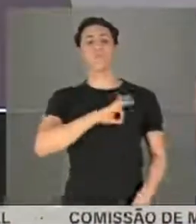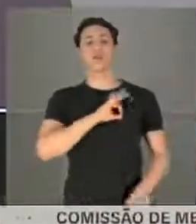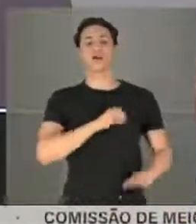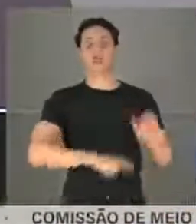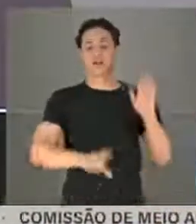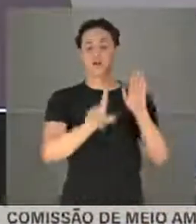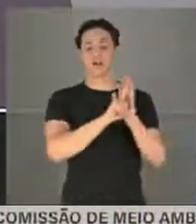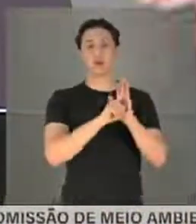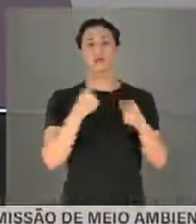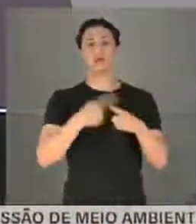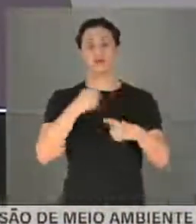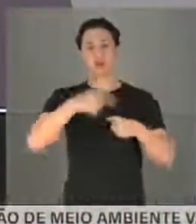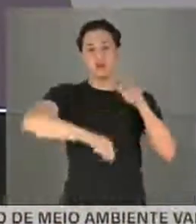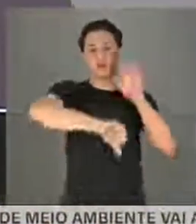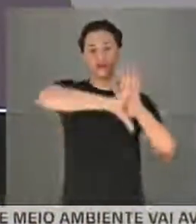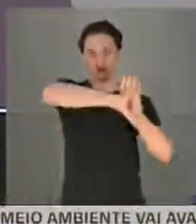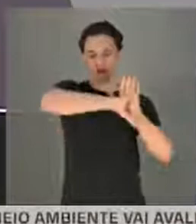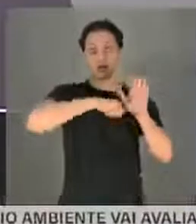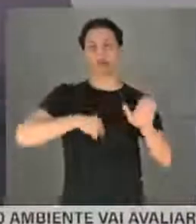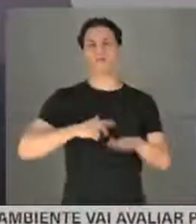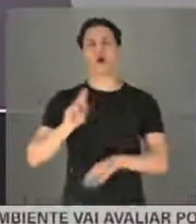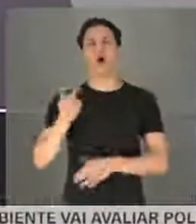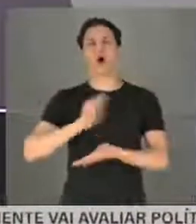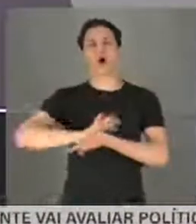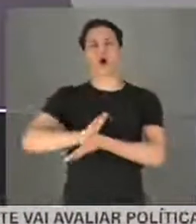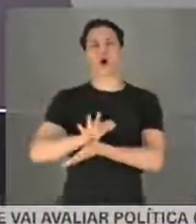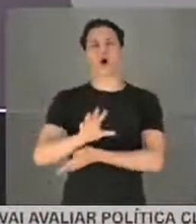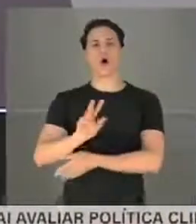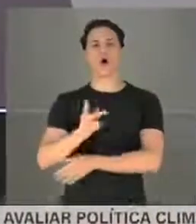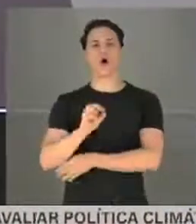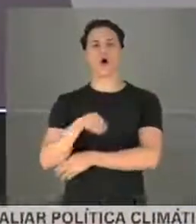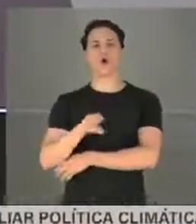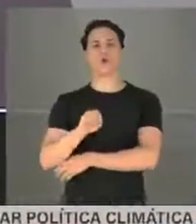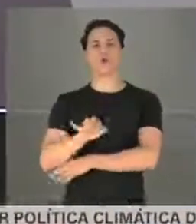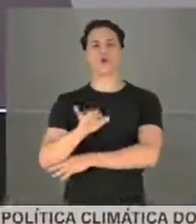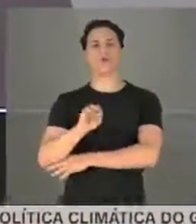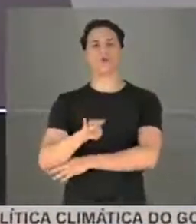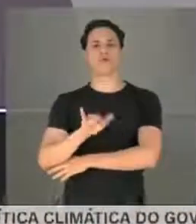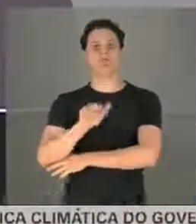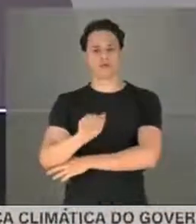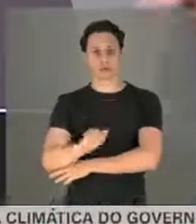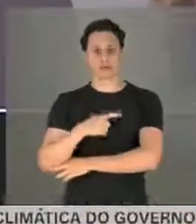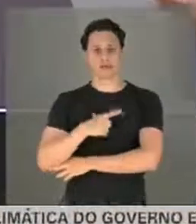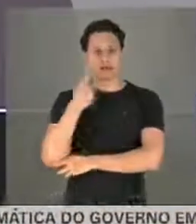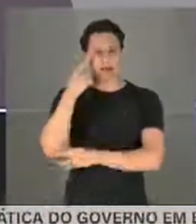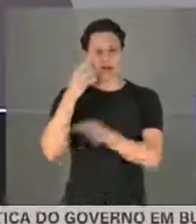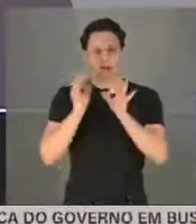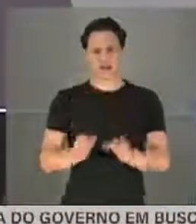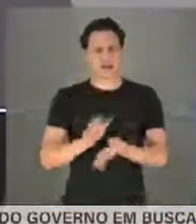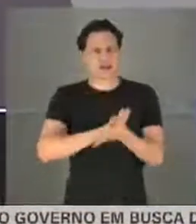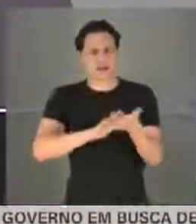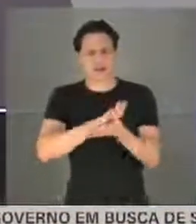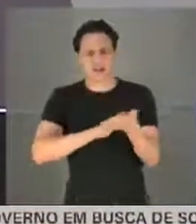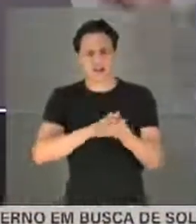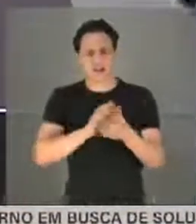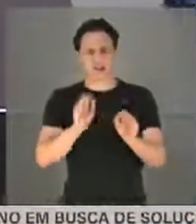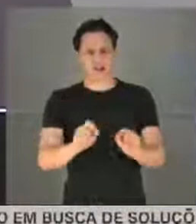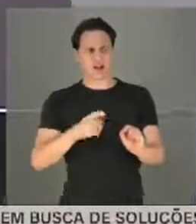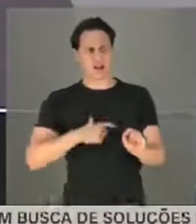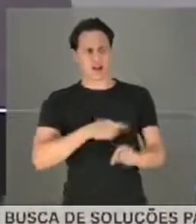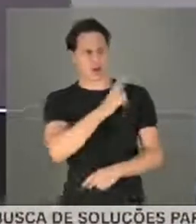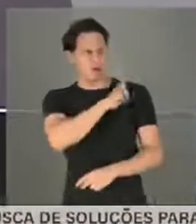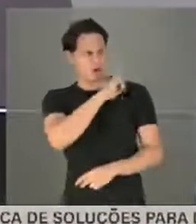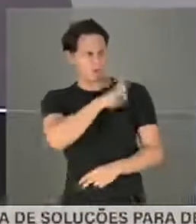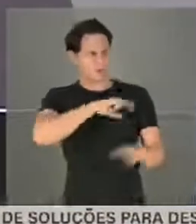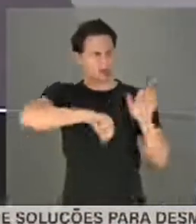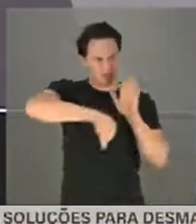de homofobia praticado por esse depoente aqui. Na certeza de que nada, não vai ser responsabilidade penal, não